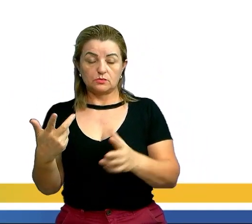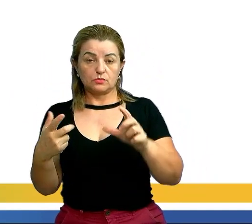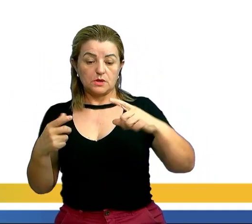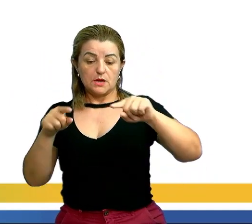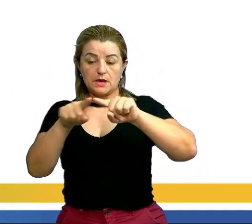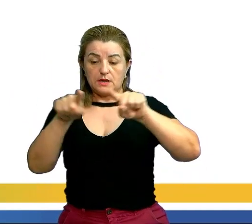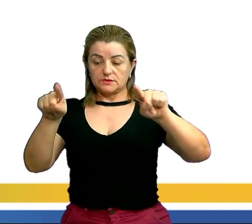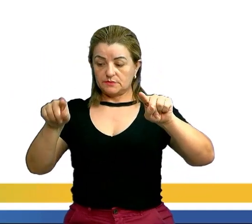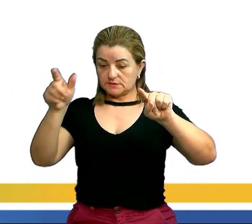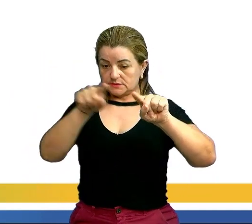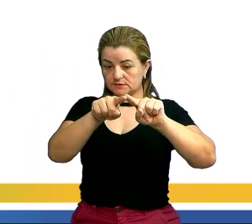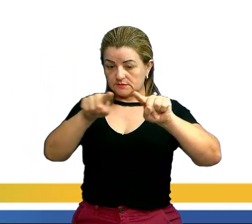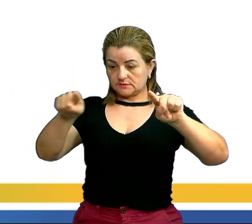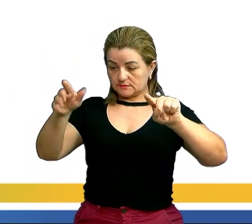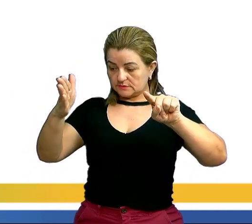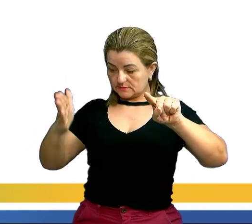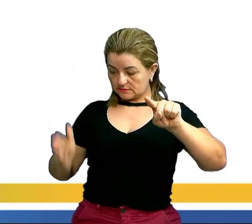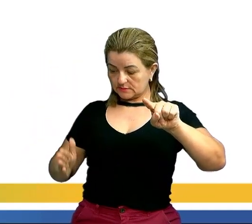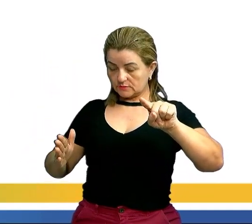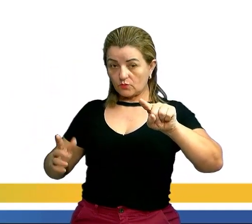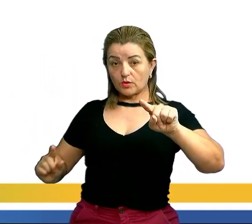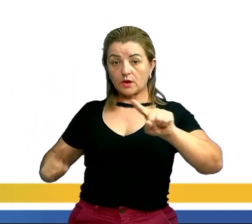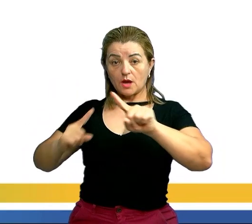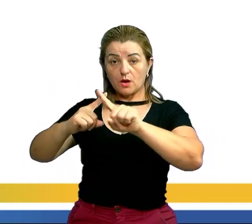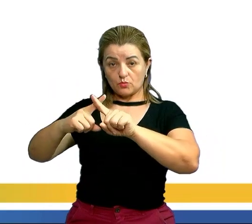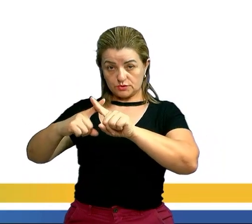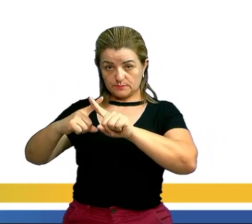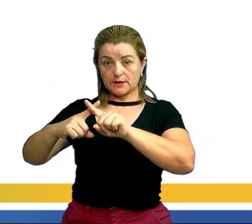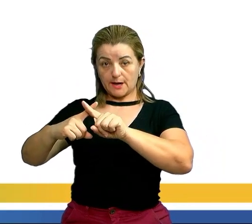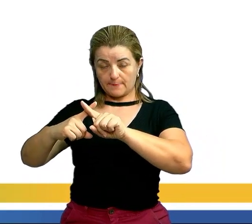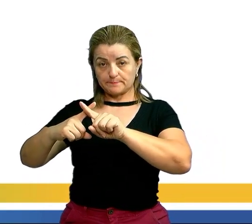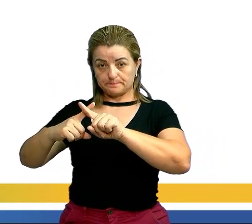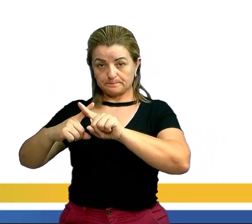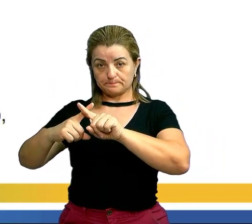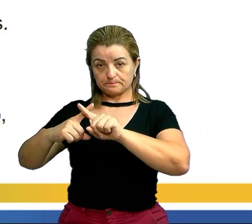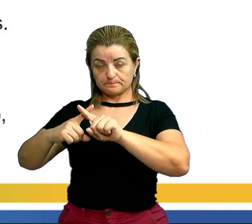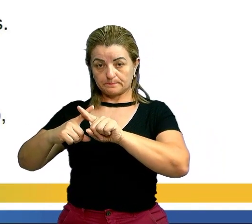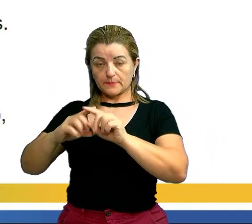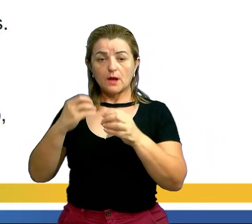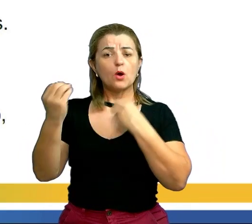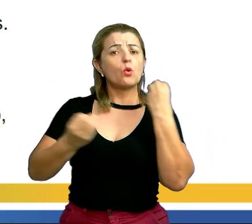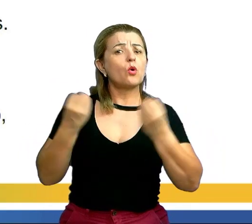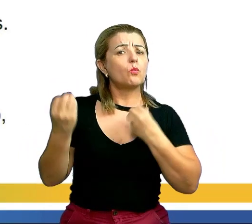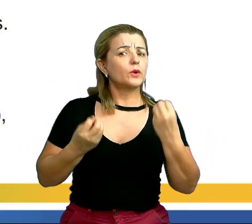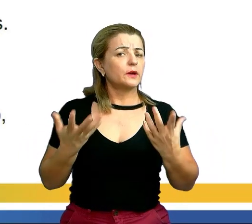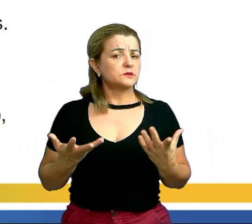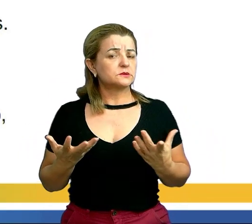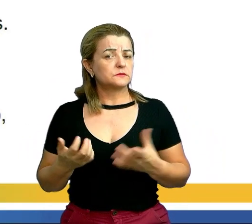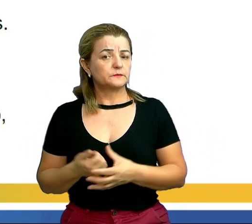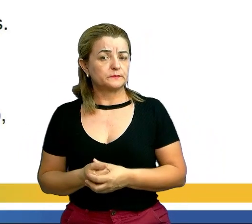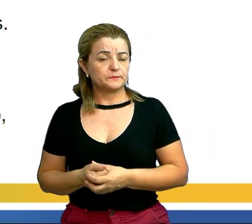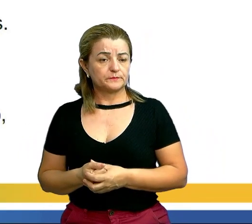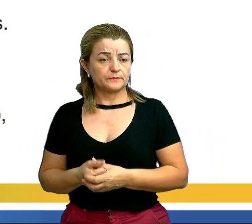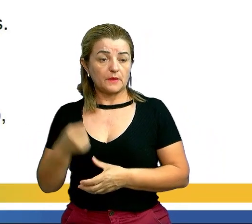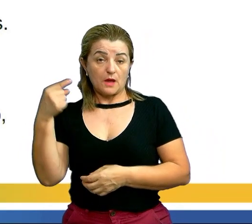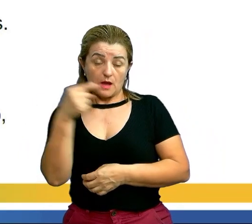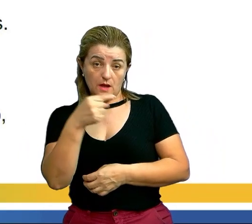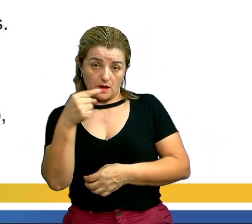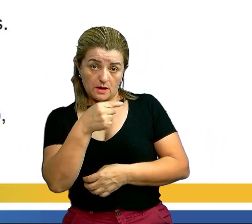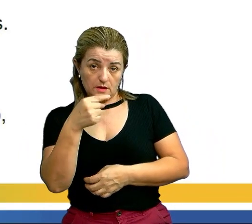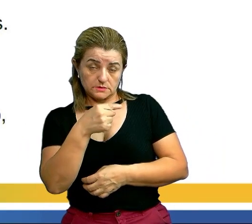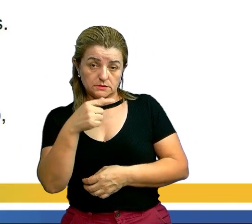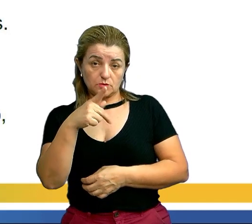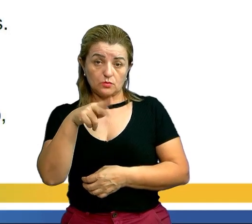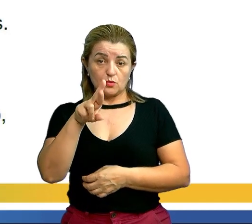as dimensões. Base vezes a altura deve ser igual a 2. Como é que é isso, professor? Aqui está o